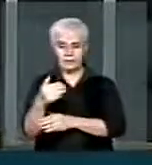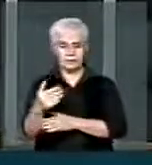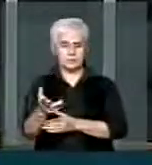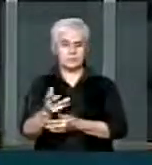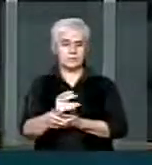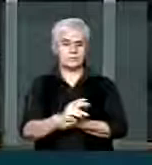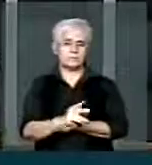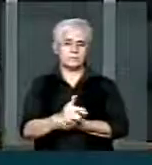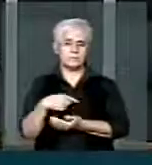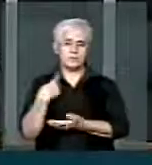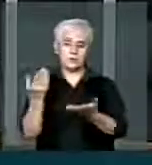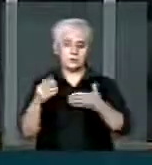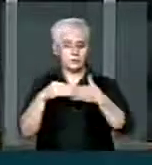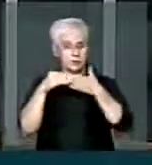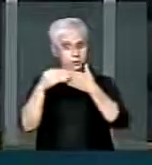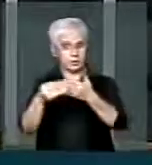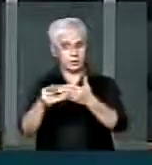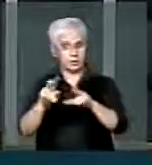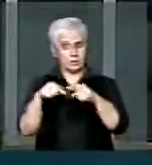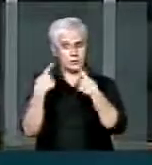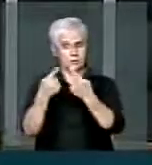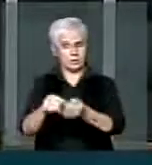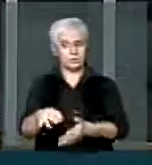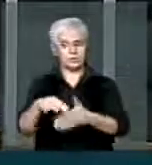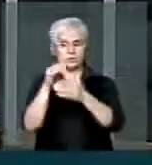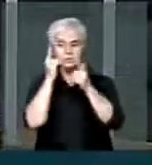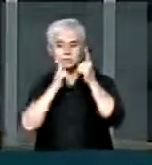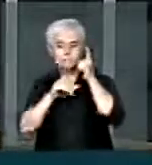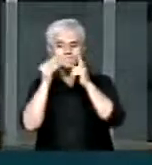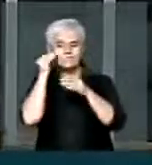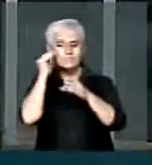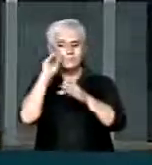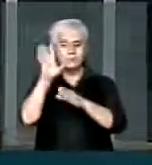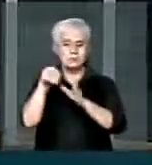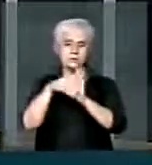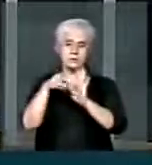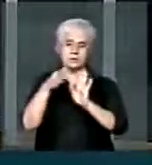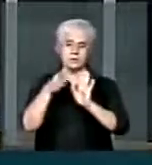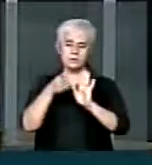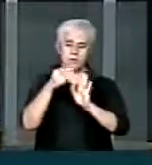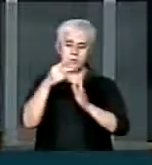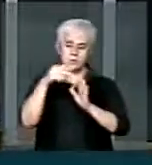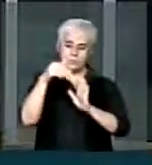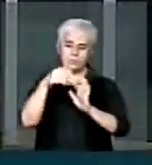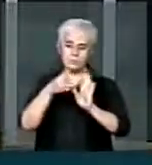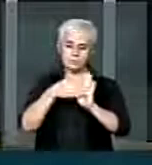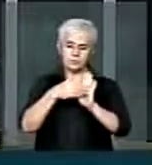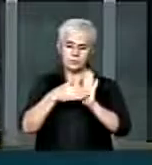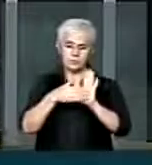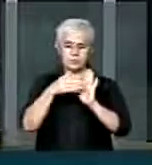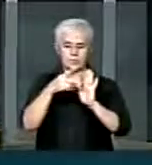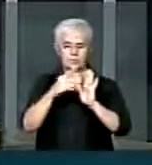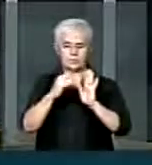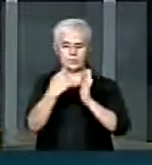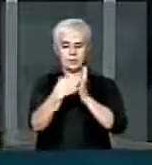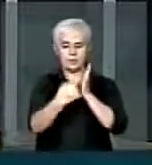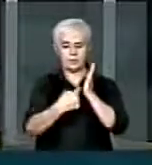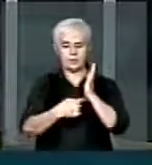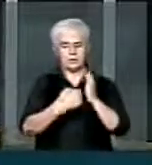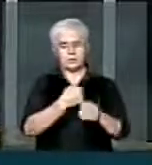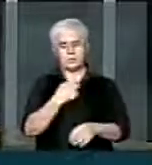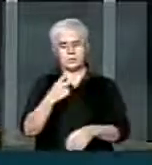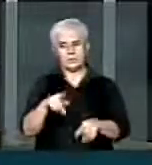a reunião de líderes para ver se a gente pauta essa PEC número 2. E, por último, mais uma vez, fazer um